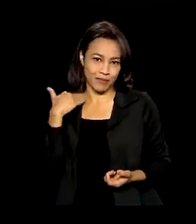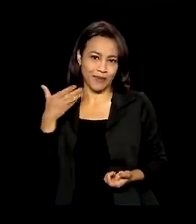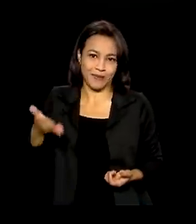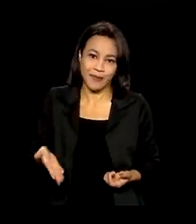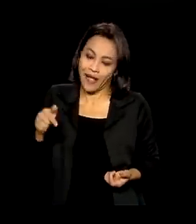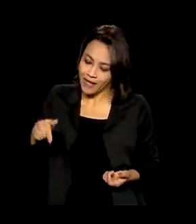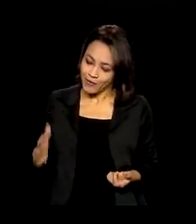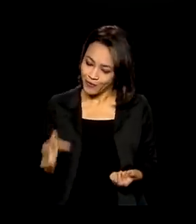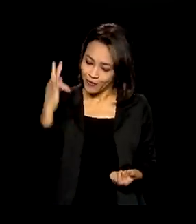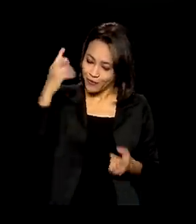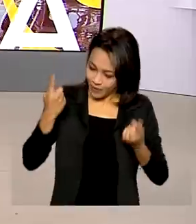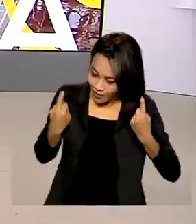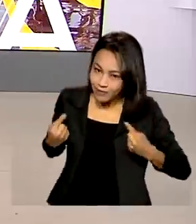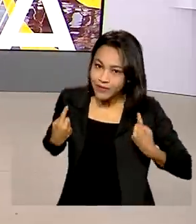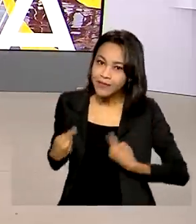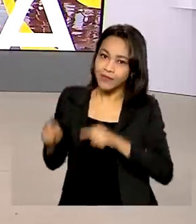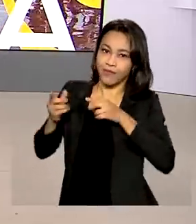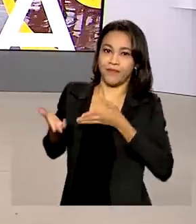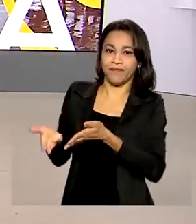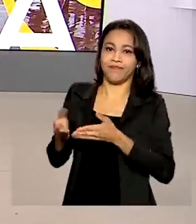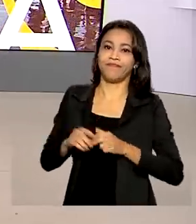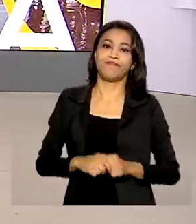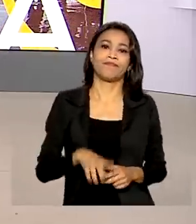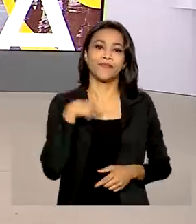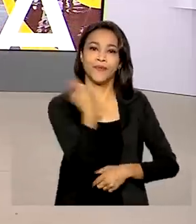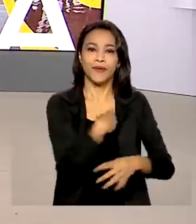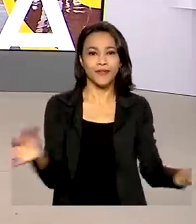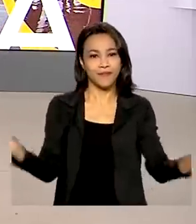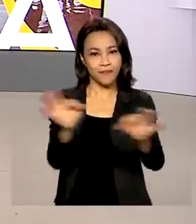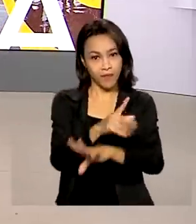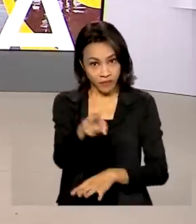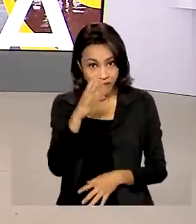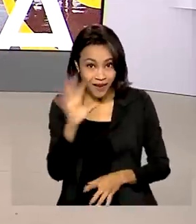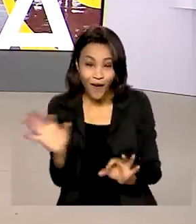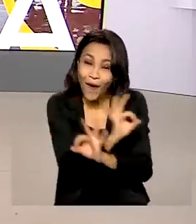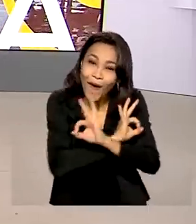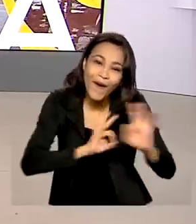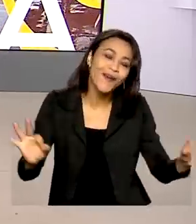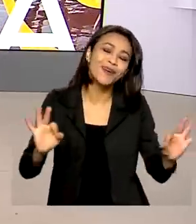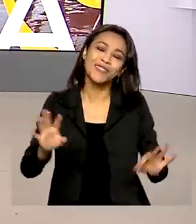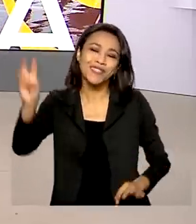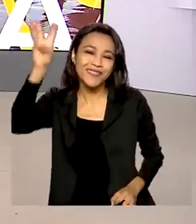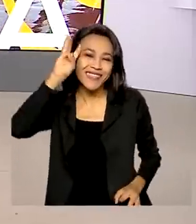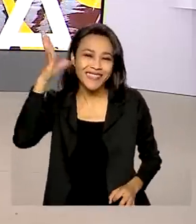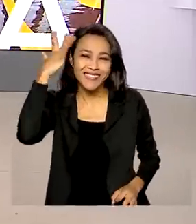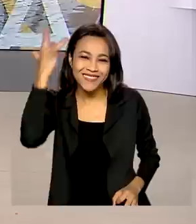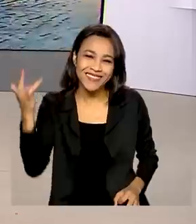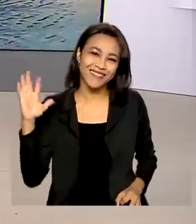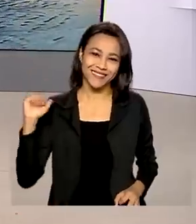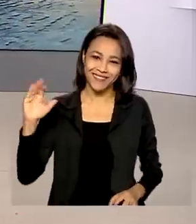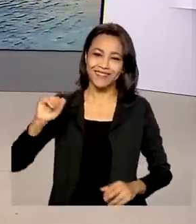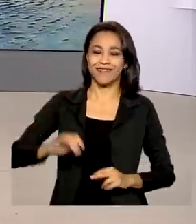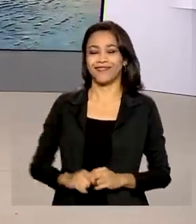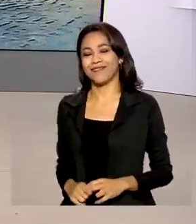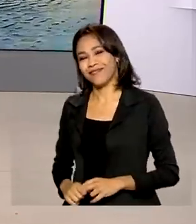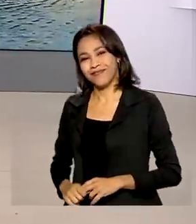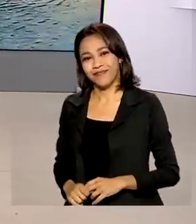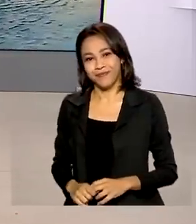Esse é o futuro e esse é o desafio. A gente fica por aqui. Para você, uma ótima terça-feira e até amanhã. Tchau, tchau.